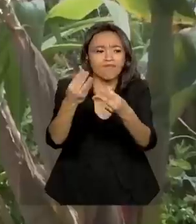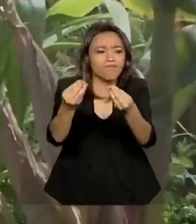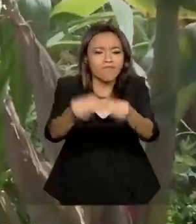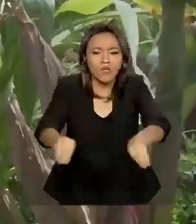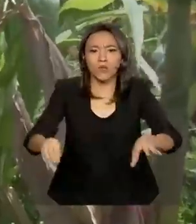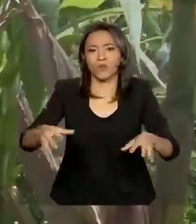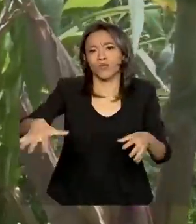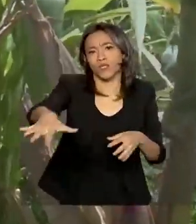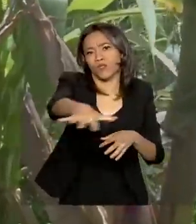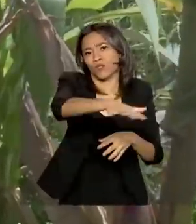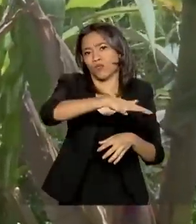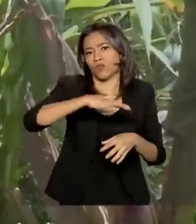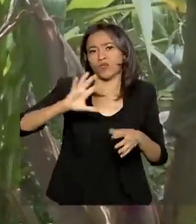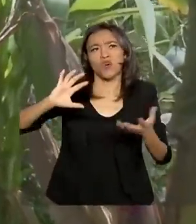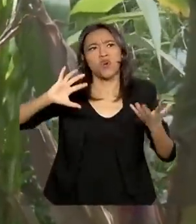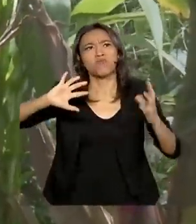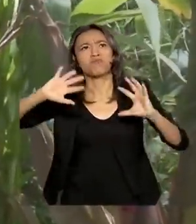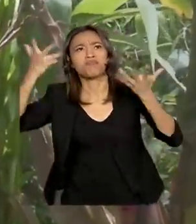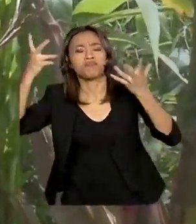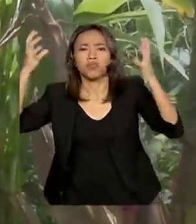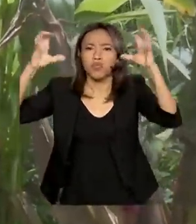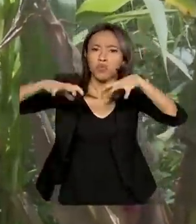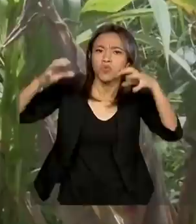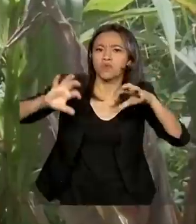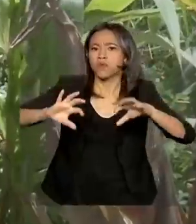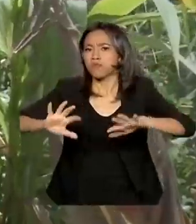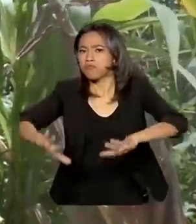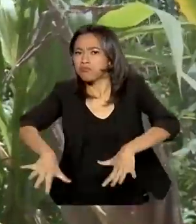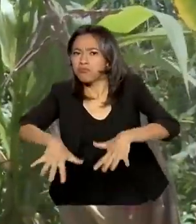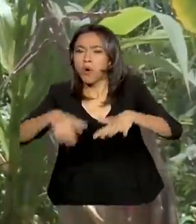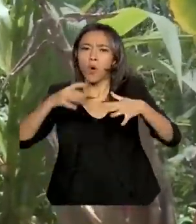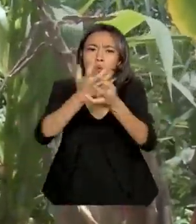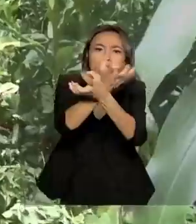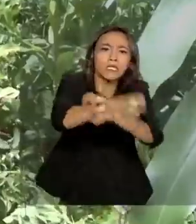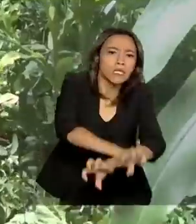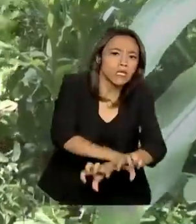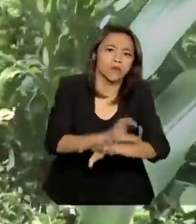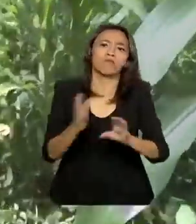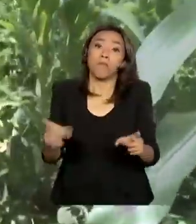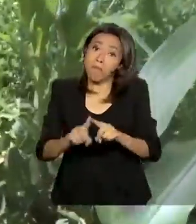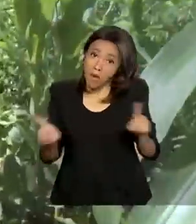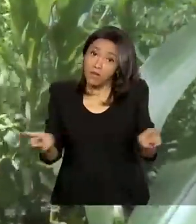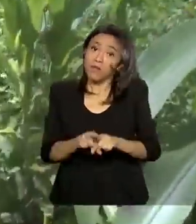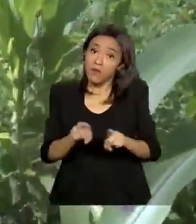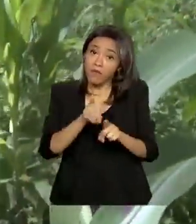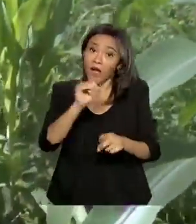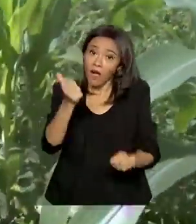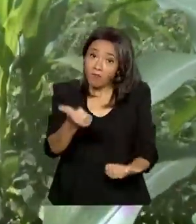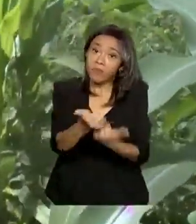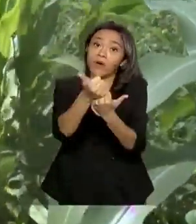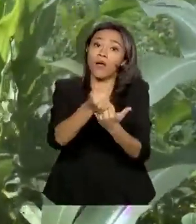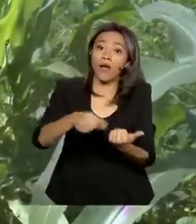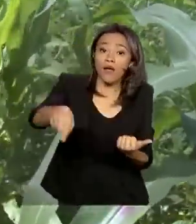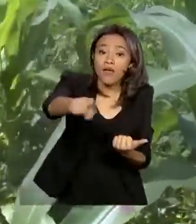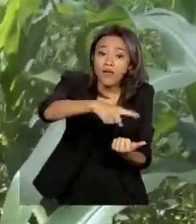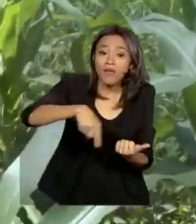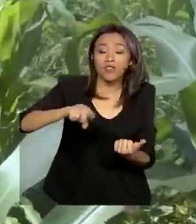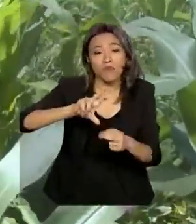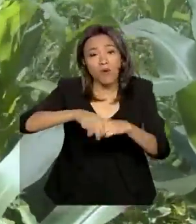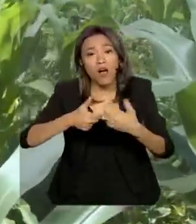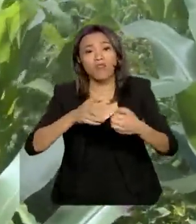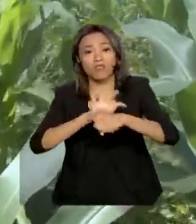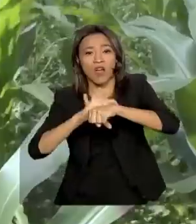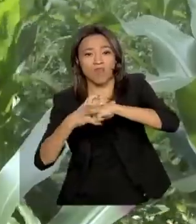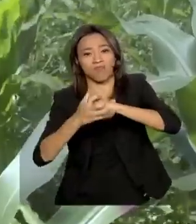por estiagem ou enchente. Mas agora também vai minimizar as dificuldades de renda com a pandemia